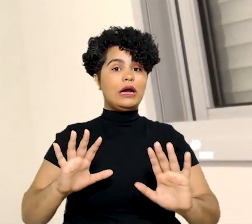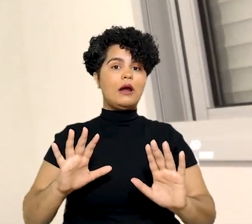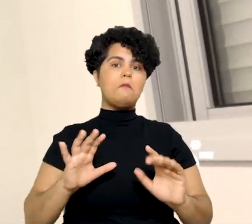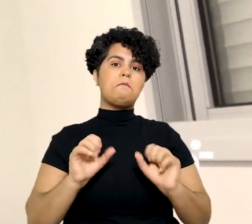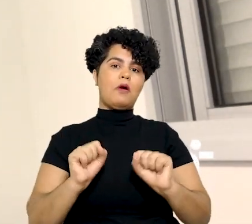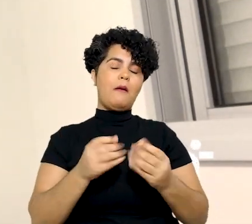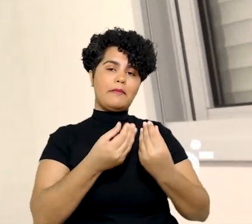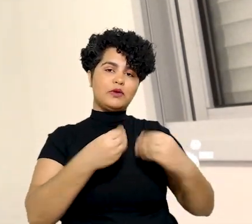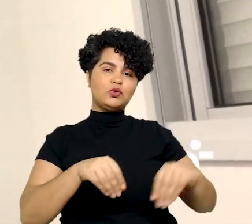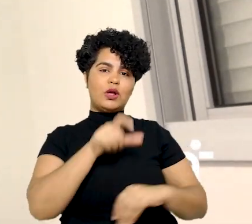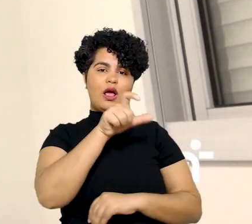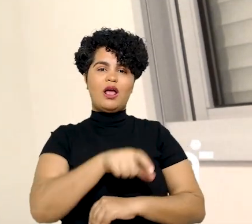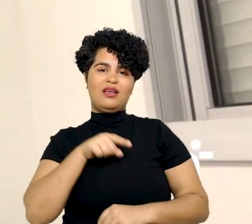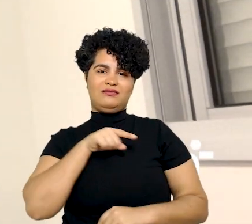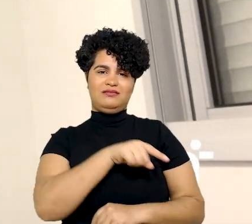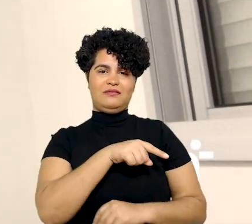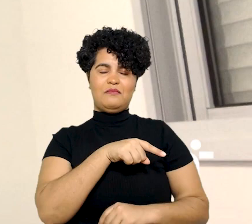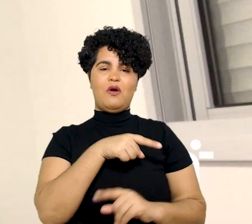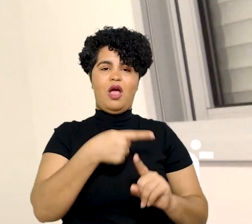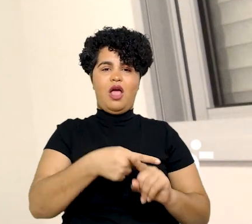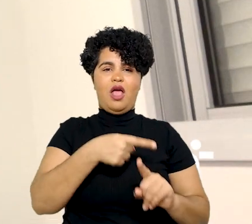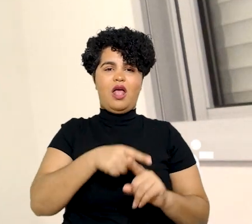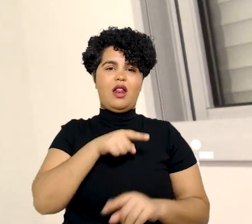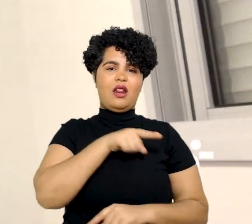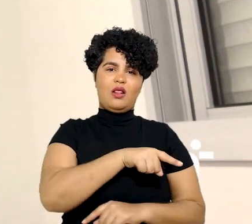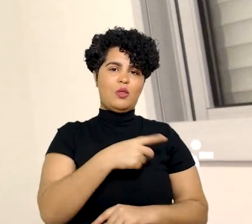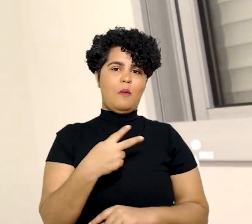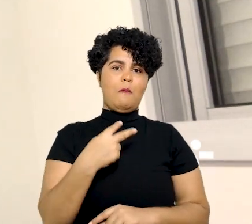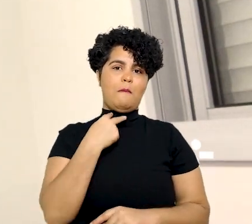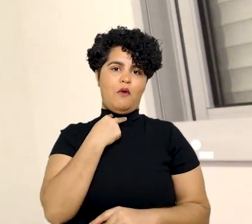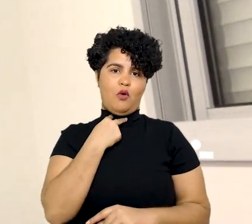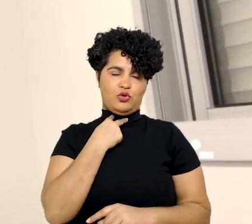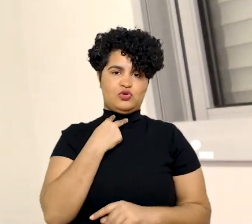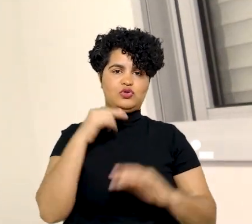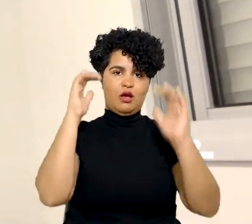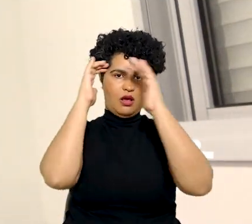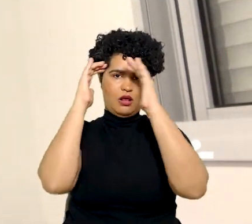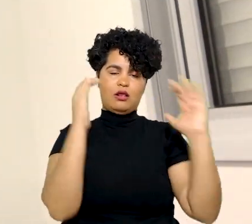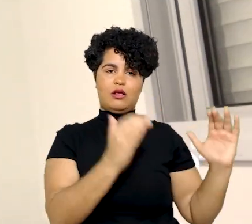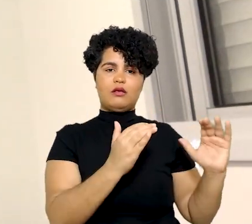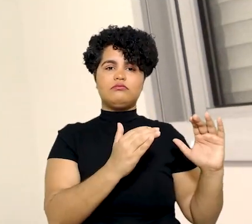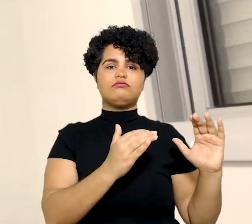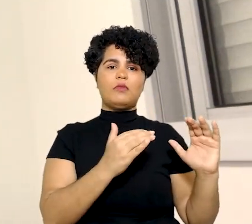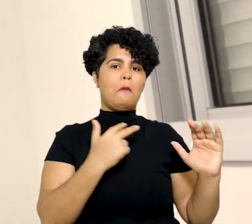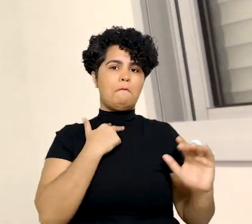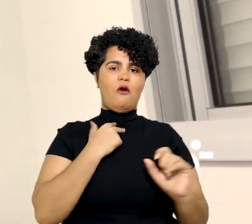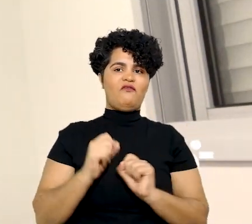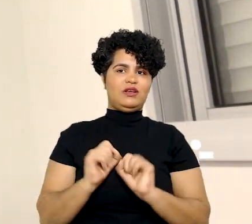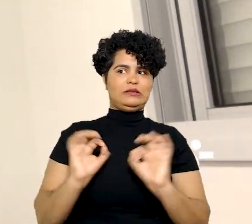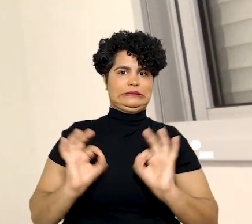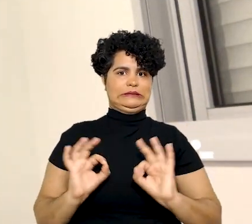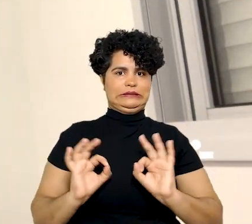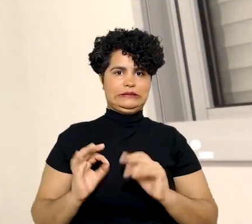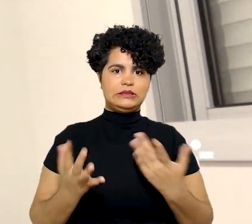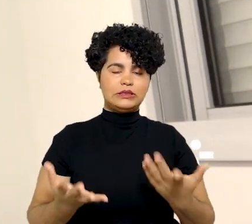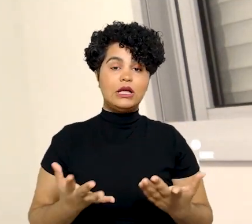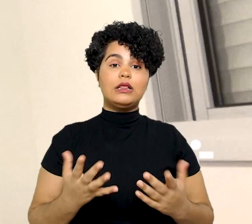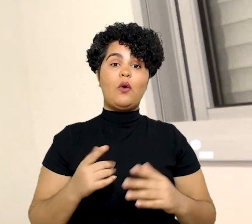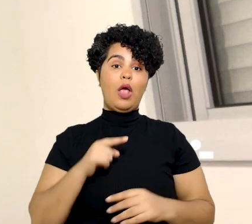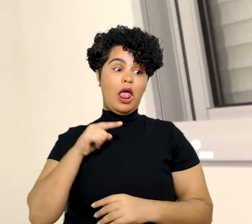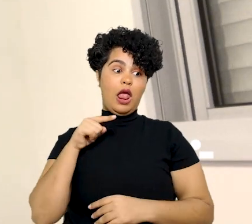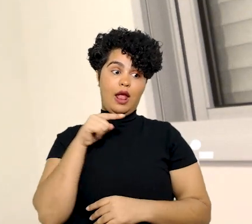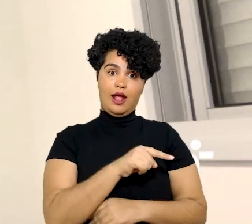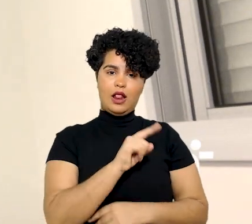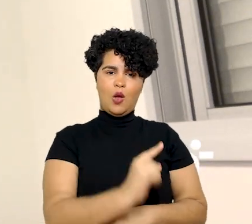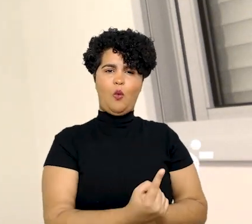se penalizando o credor ou o exequente por uma medida que ele próprio não pode cumprir, que ele próprio não pode